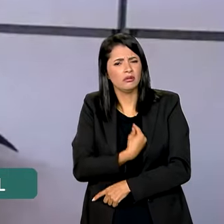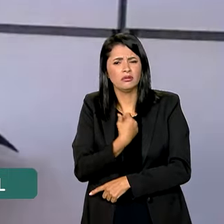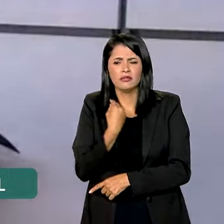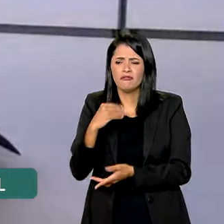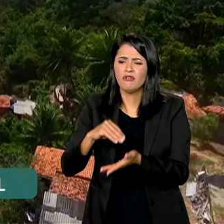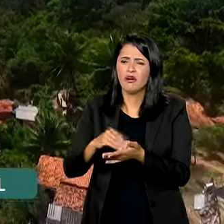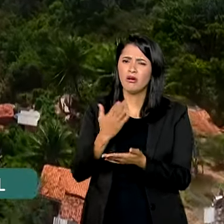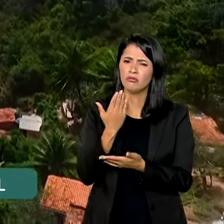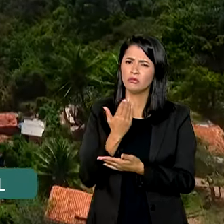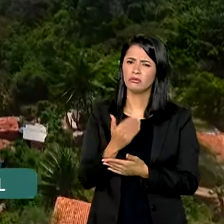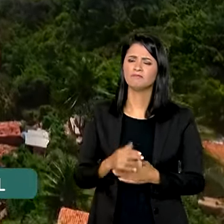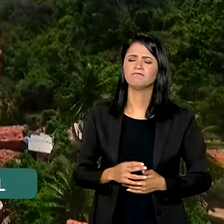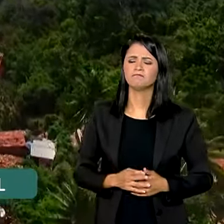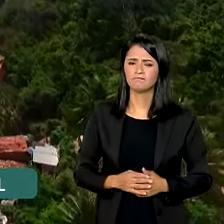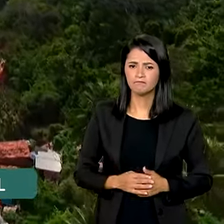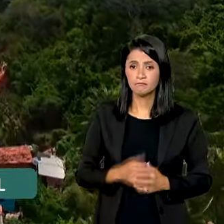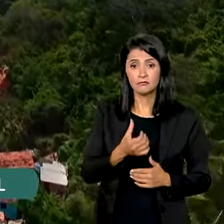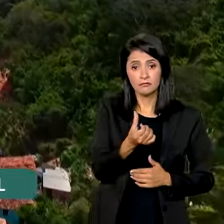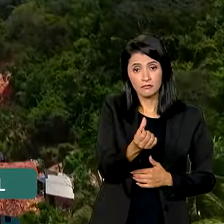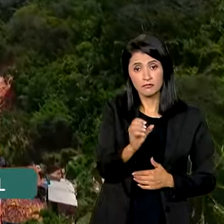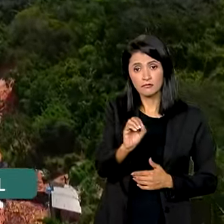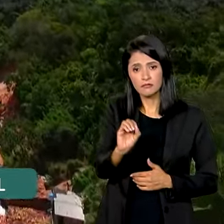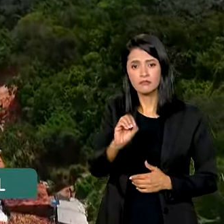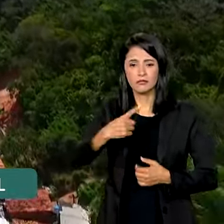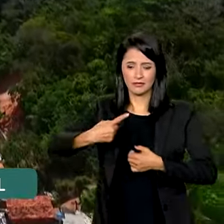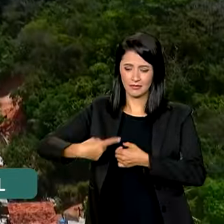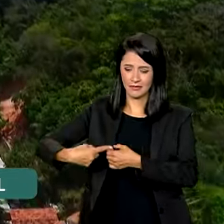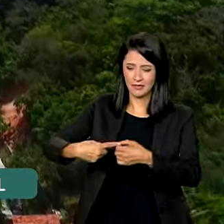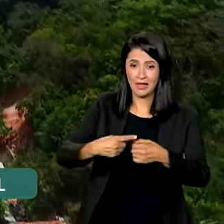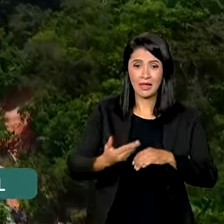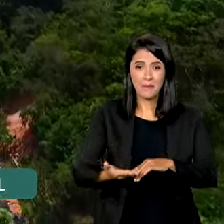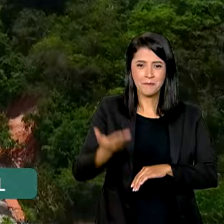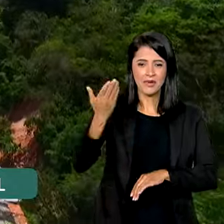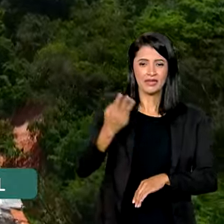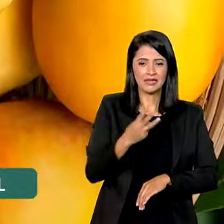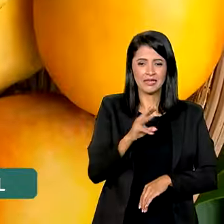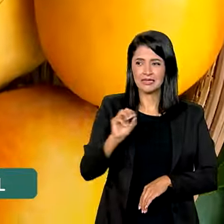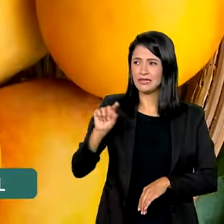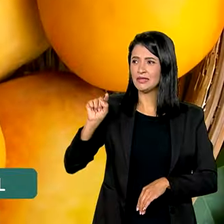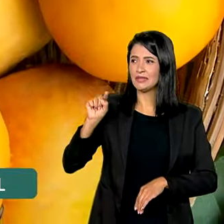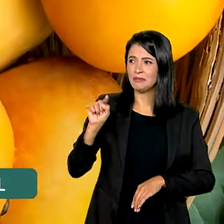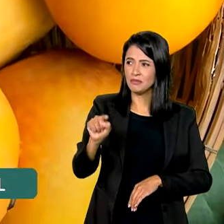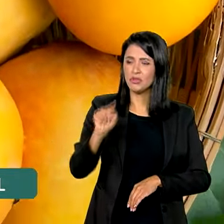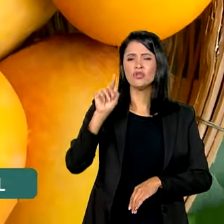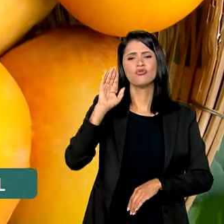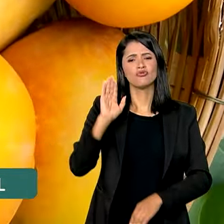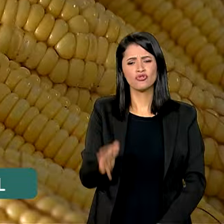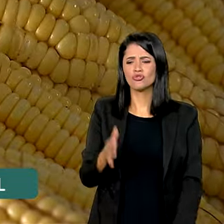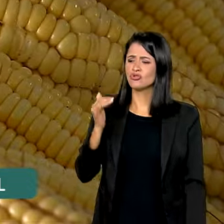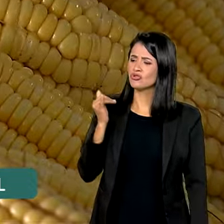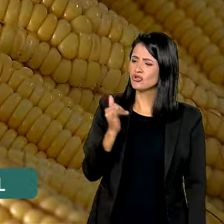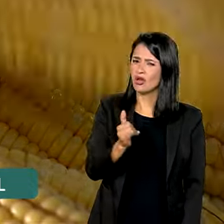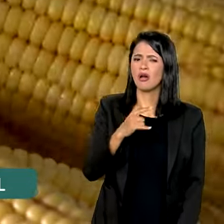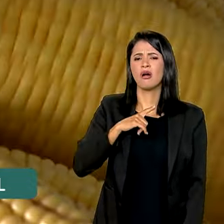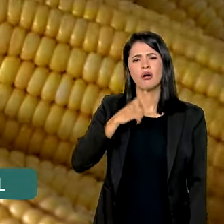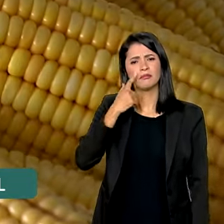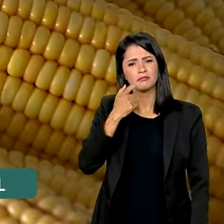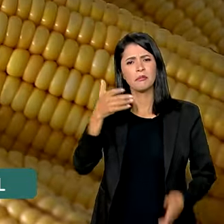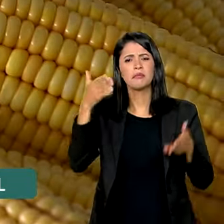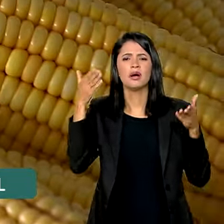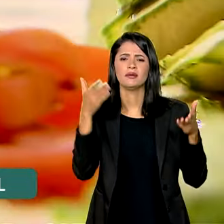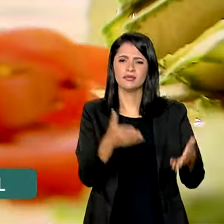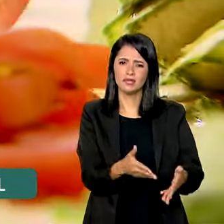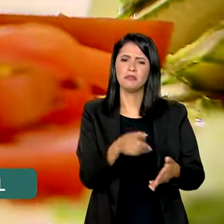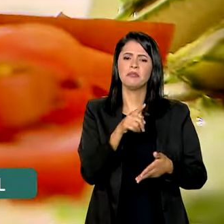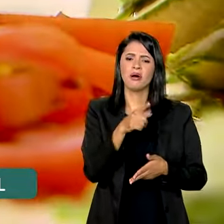insegurança alimentar. 60 cidades com mais de 300 mil habitantes já manifestaram o interesse de participar